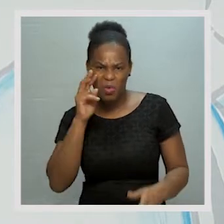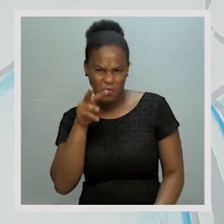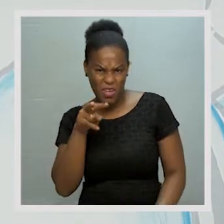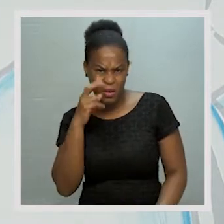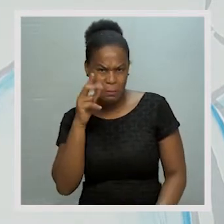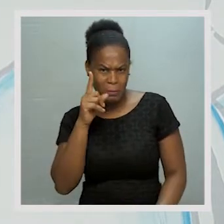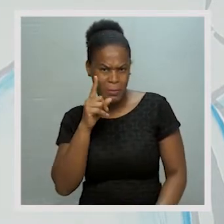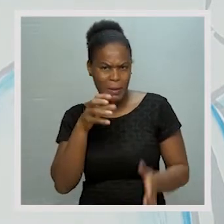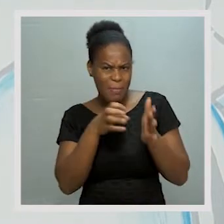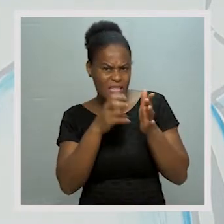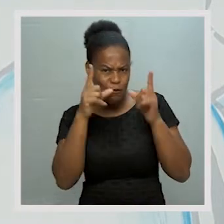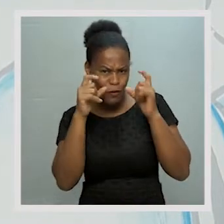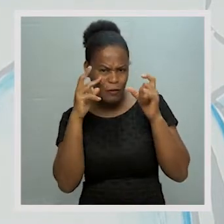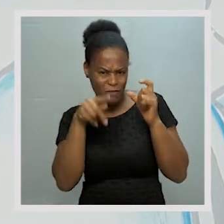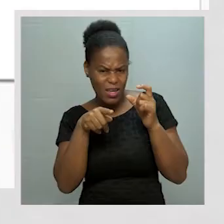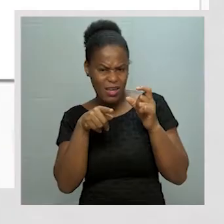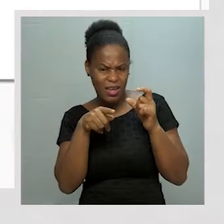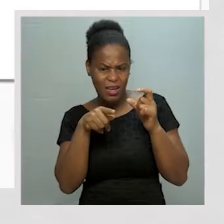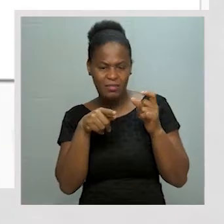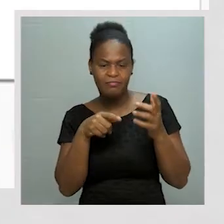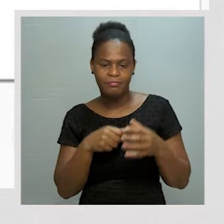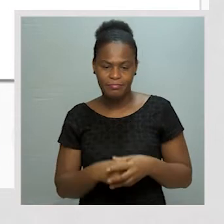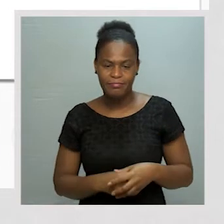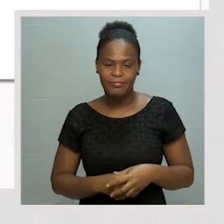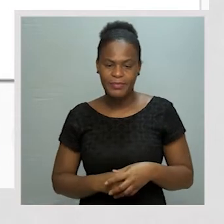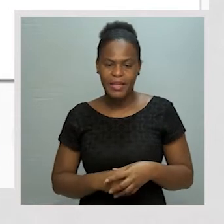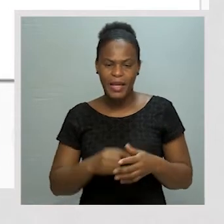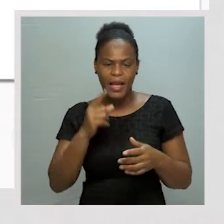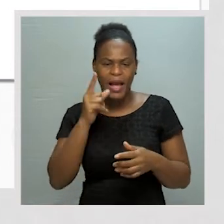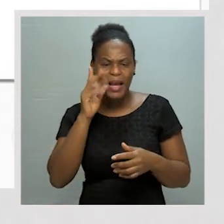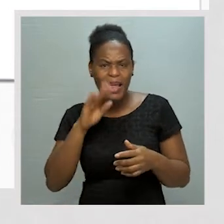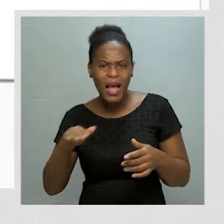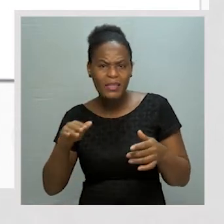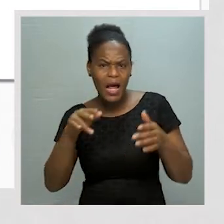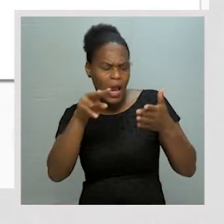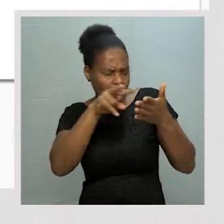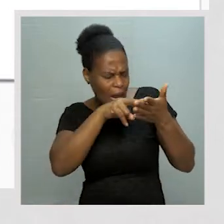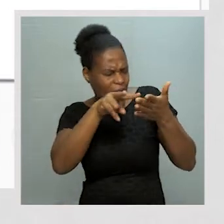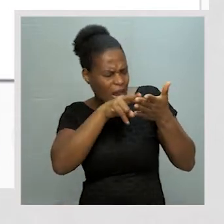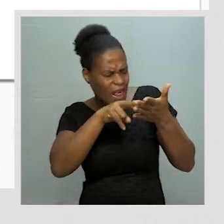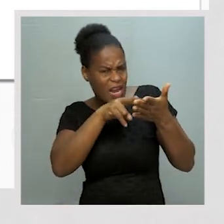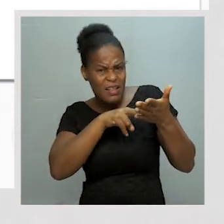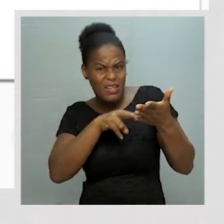Estão a observar a imagem? Ótimo. A criança está a ler.